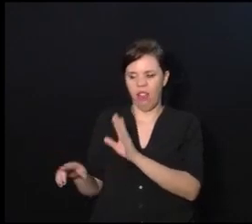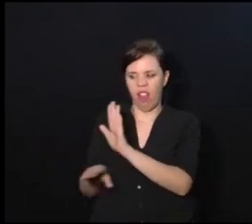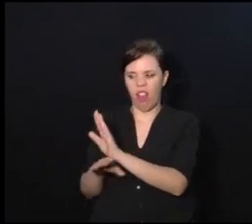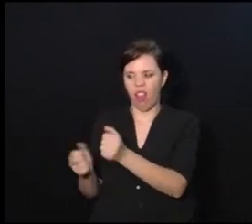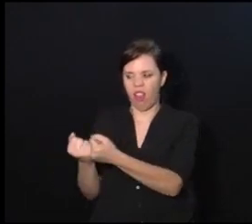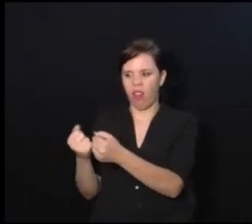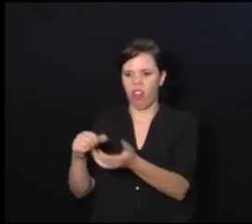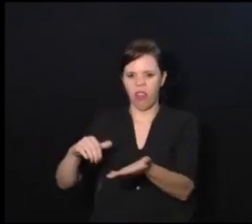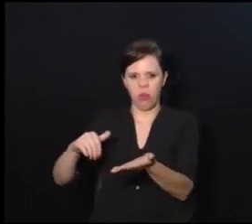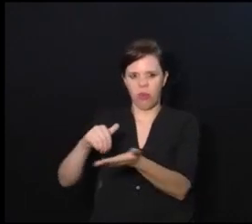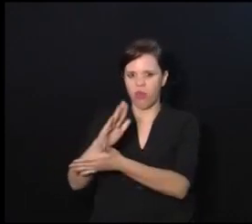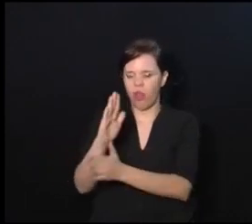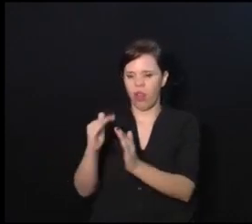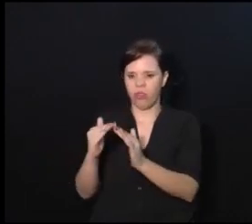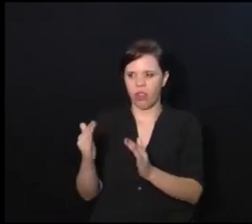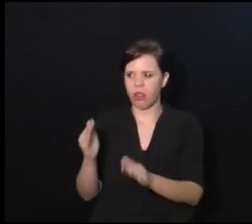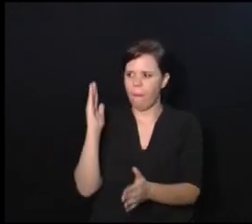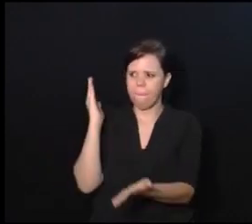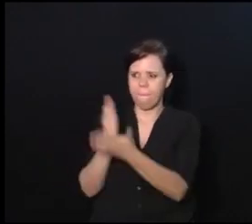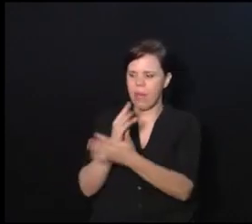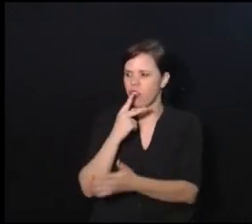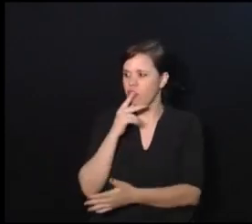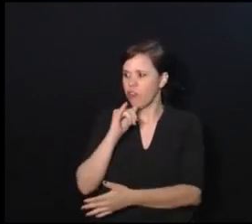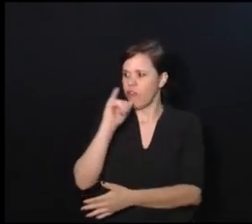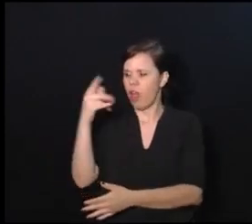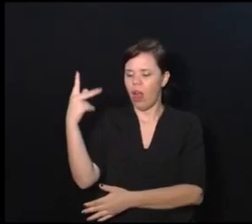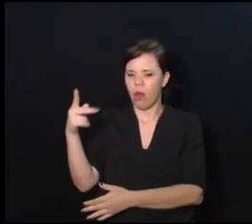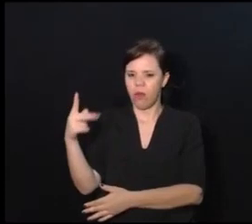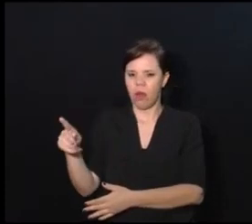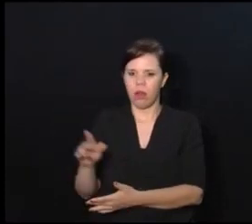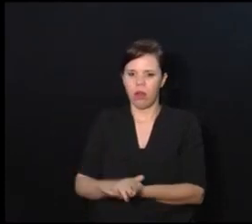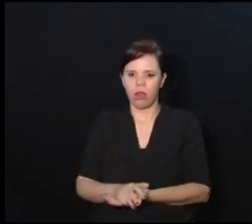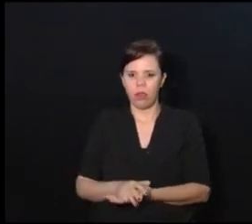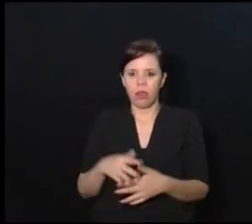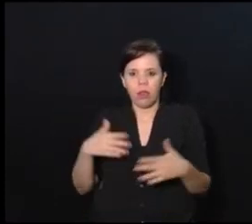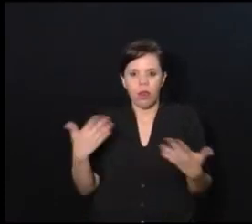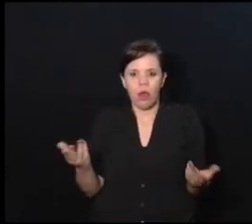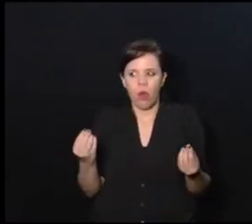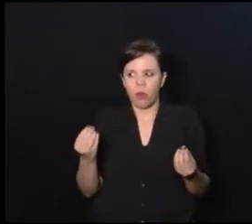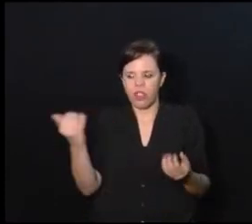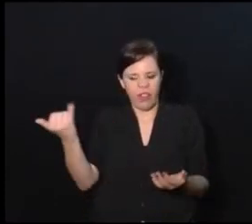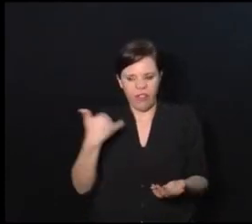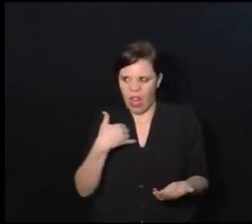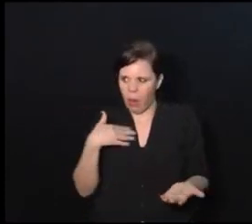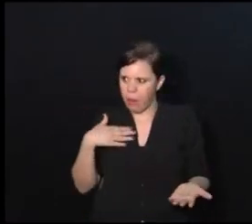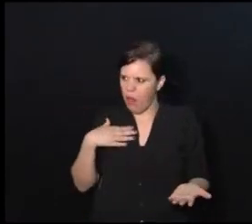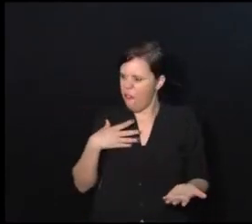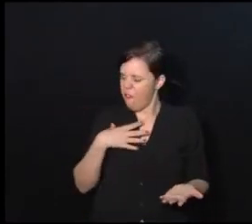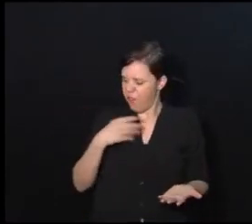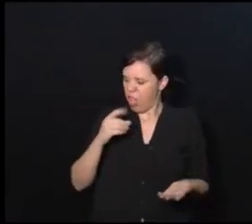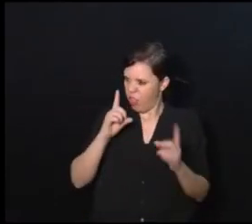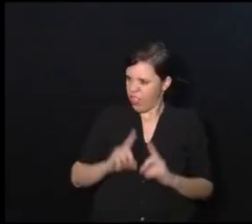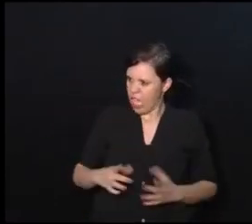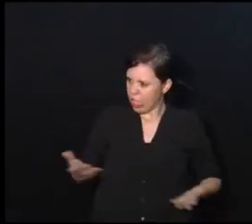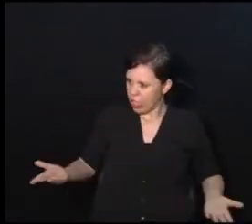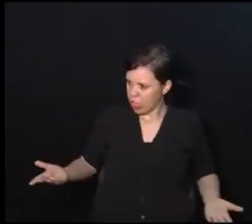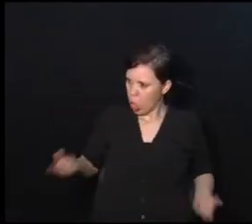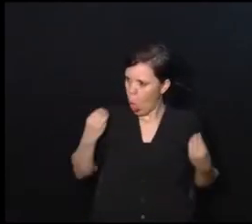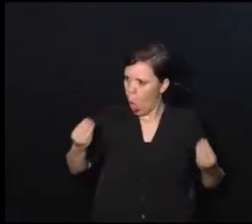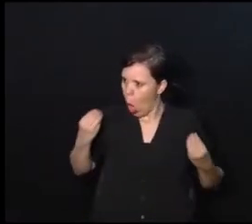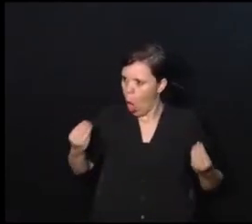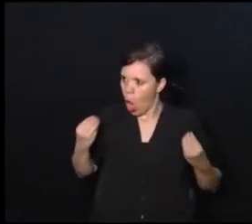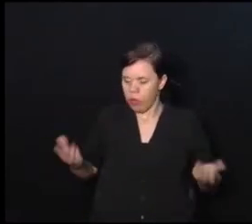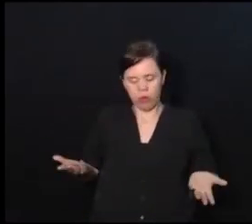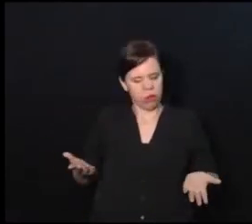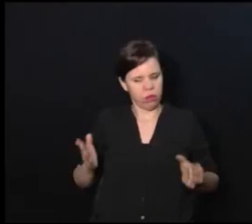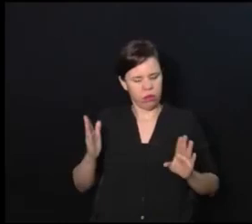Ele expulsou ela de casa, parou de falar com ela. Porque assim, como assim que você vai falar que meu filho tem uma deficiência? Ou que tem